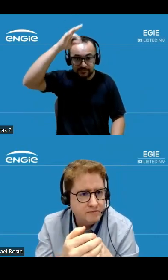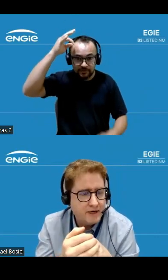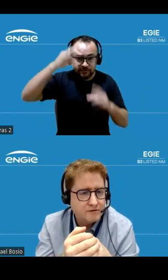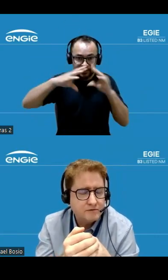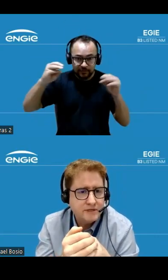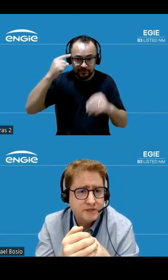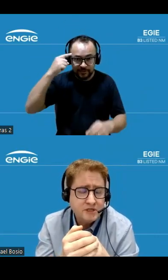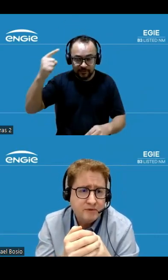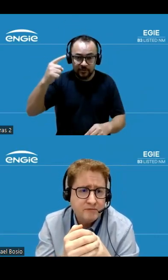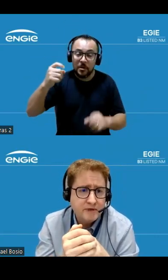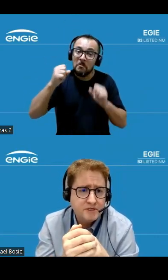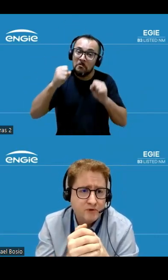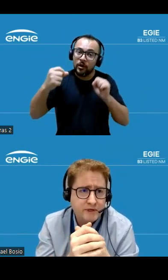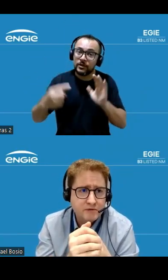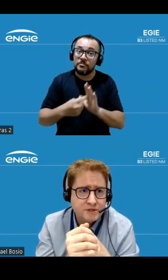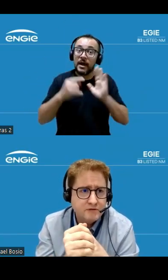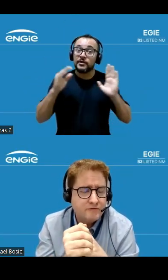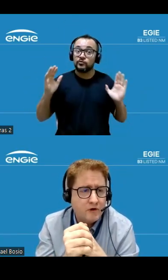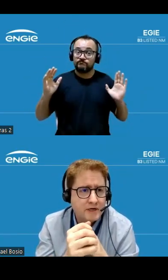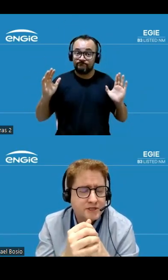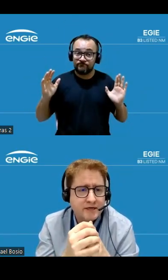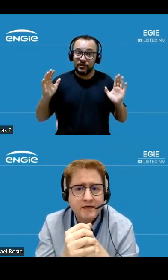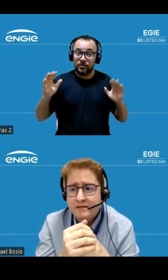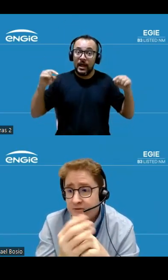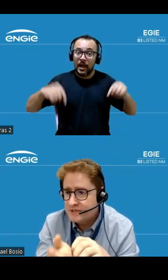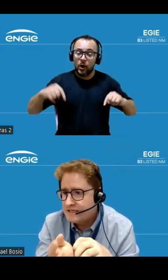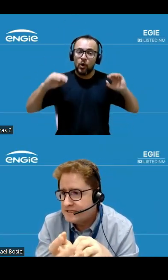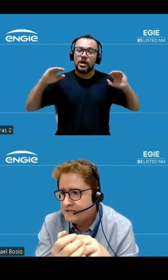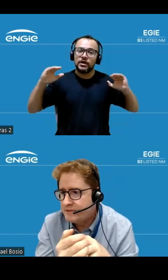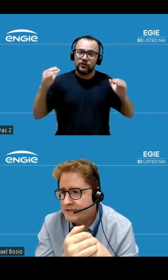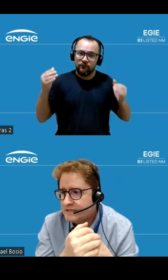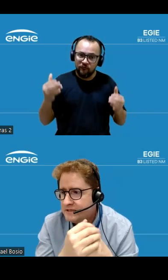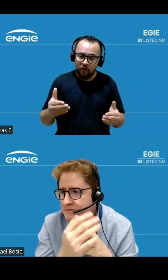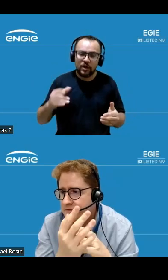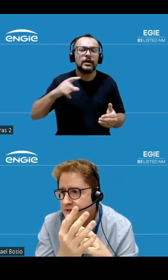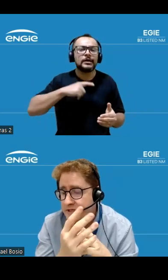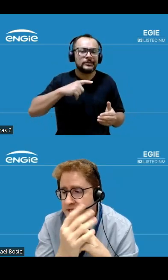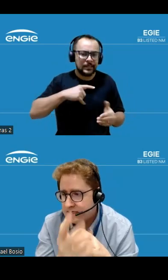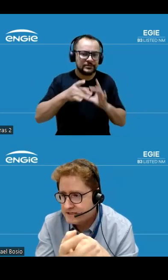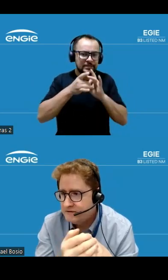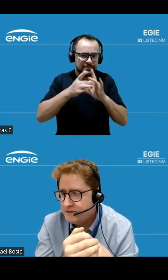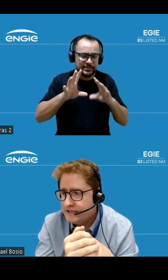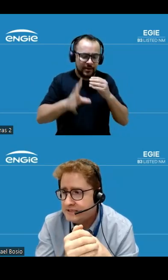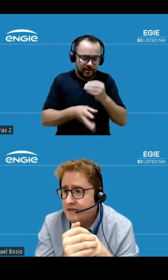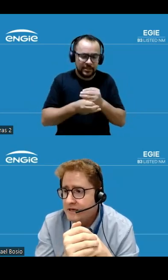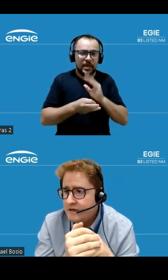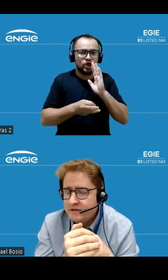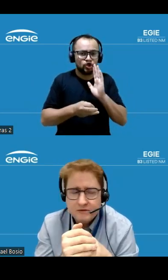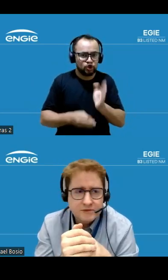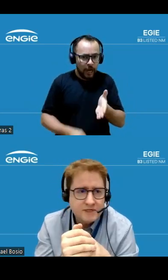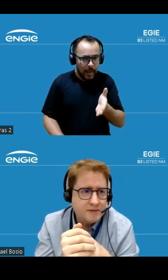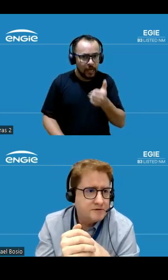ter algum impacto ou seja nesse momento a gente foca já temos a licença de implantação de instalação aliás